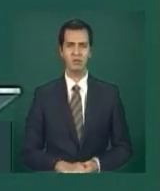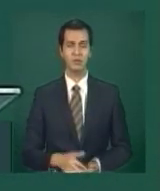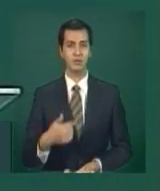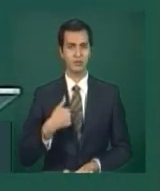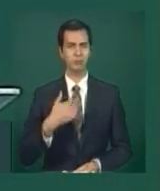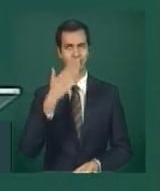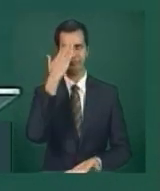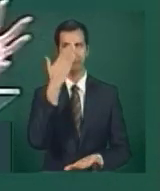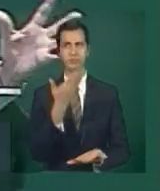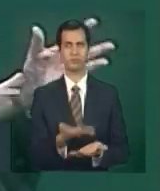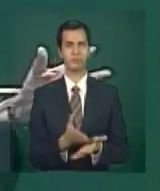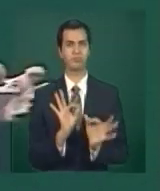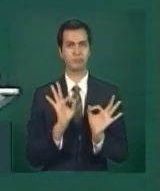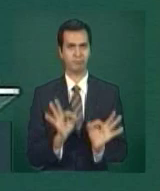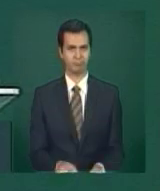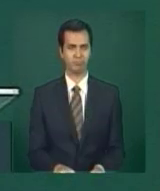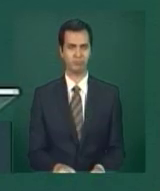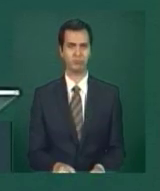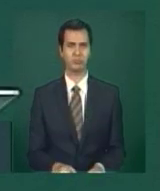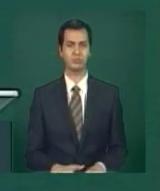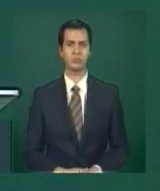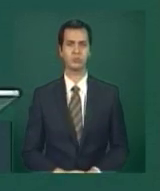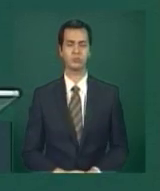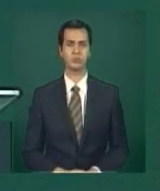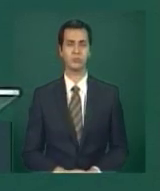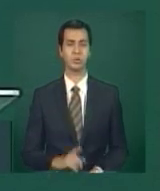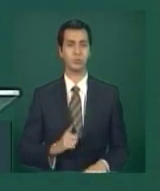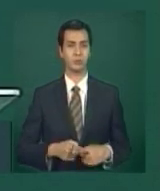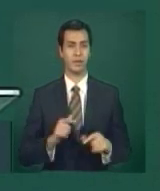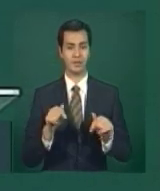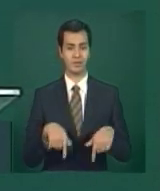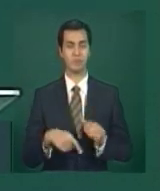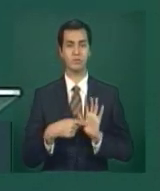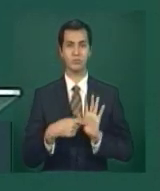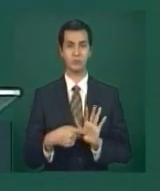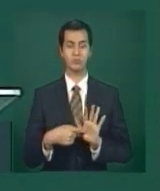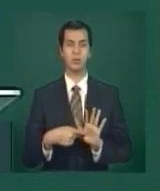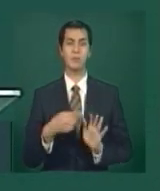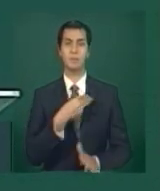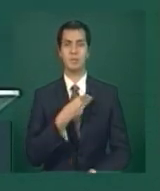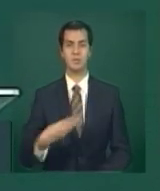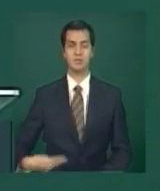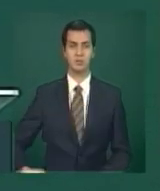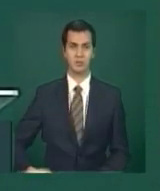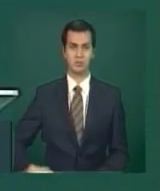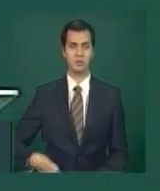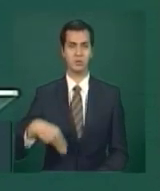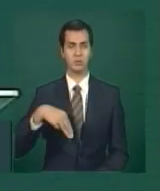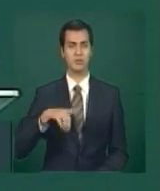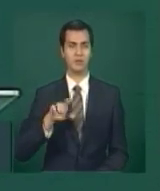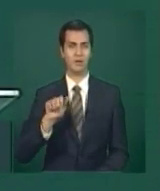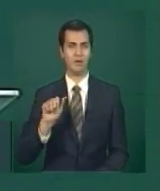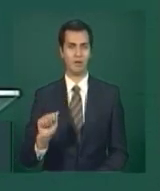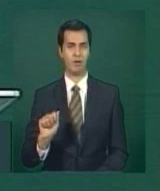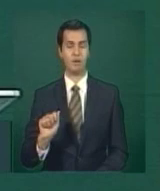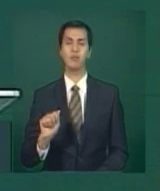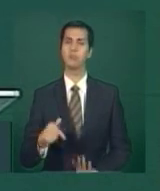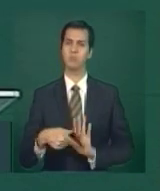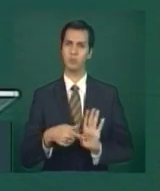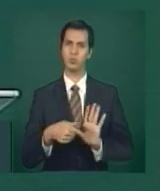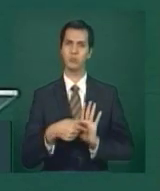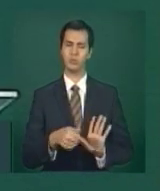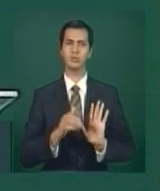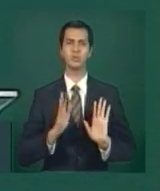tenho certeza que, pela exposição aqui do ministro do desenvolvimento agrário, ficou muito claro a